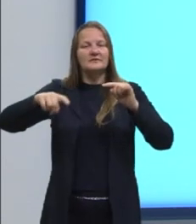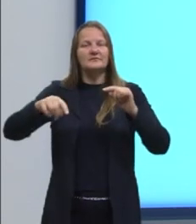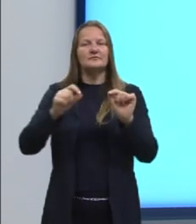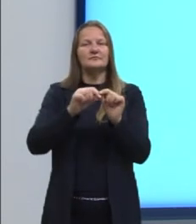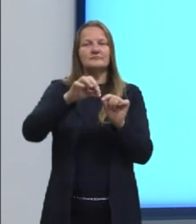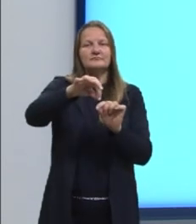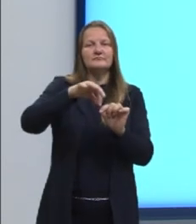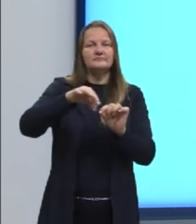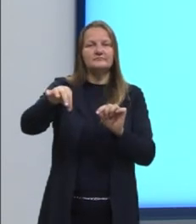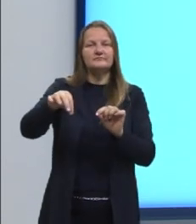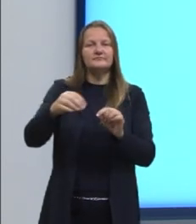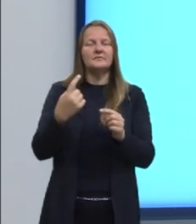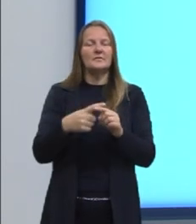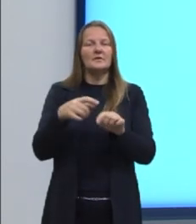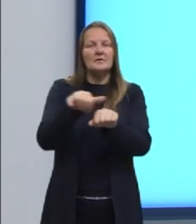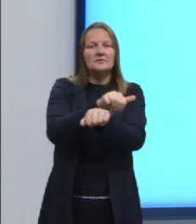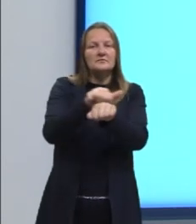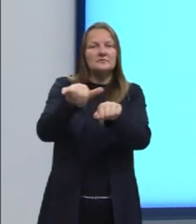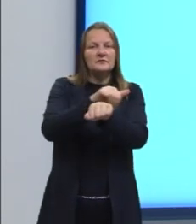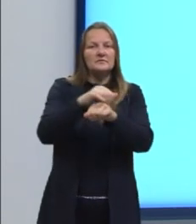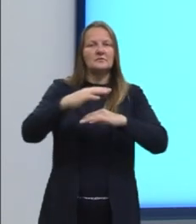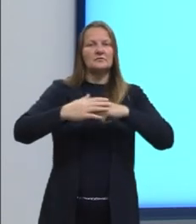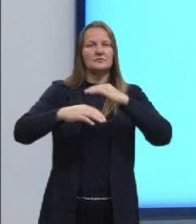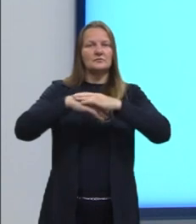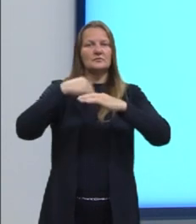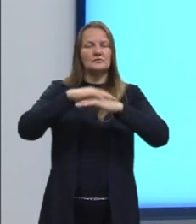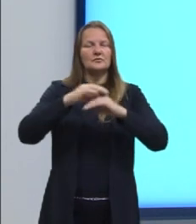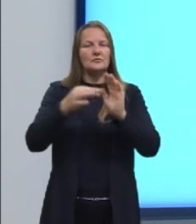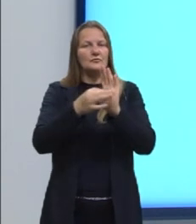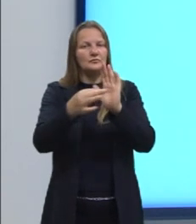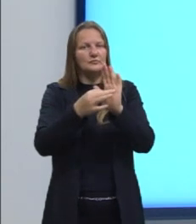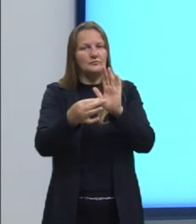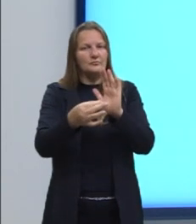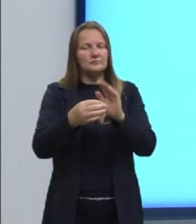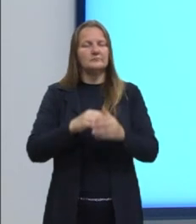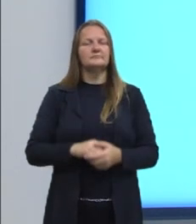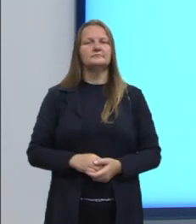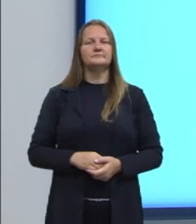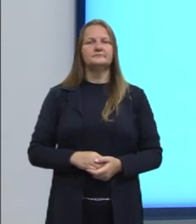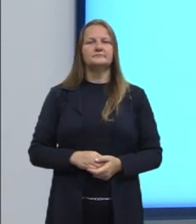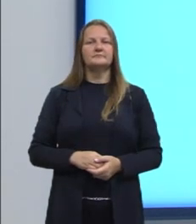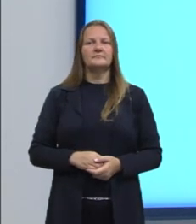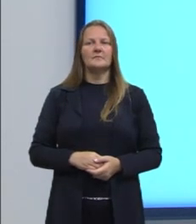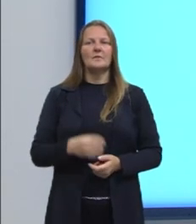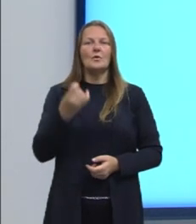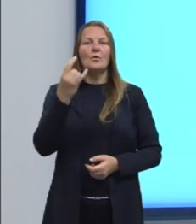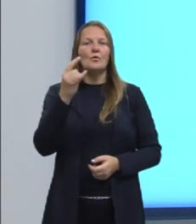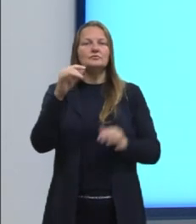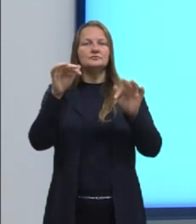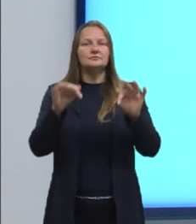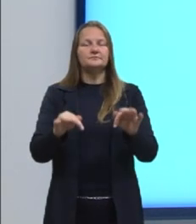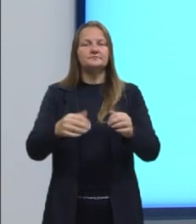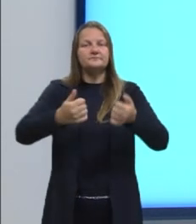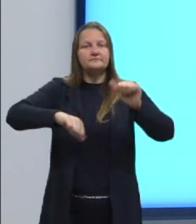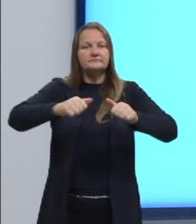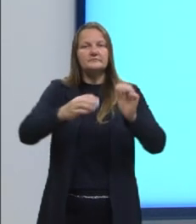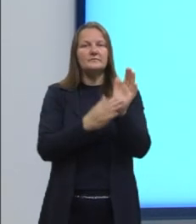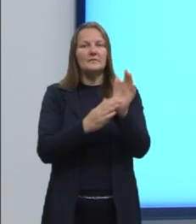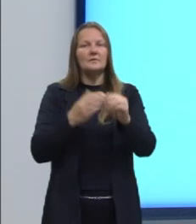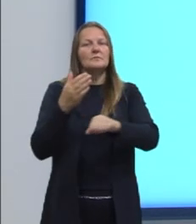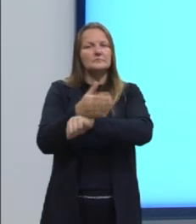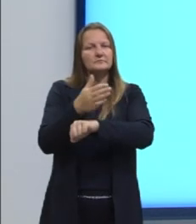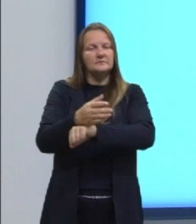como recurso para a construção de argumentação e, por fim, avaliar as propostas de